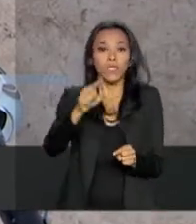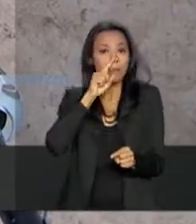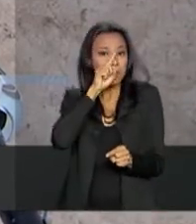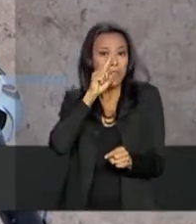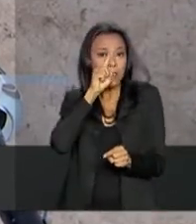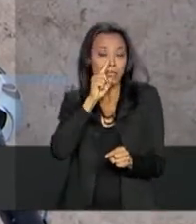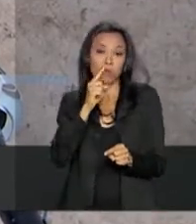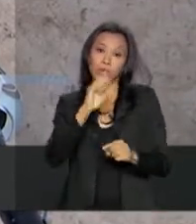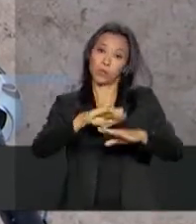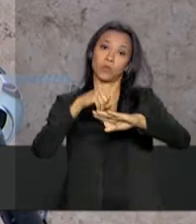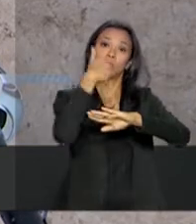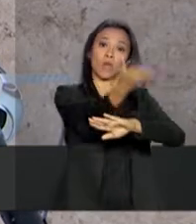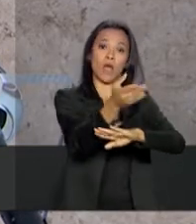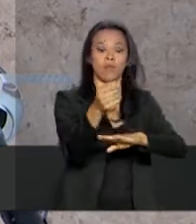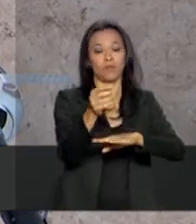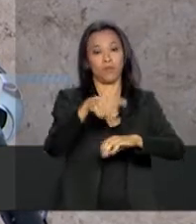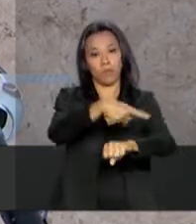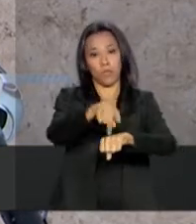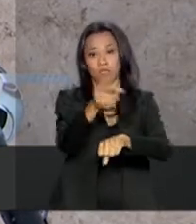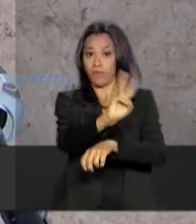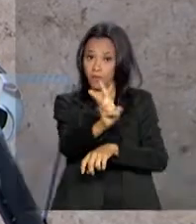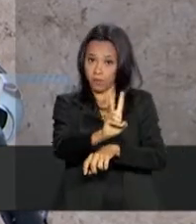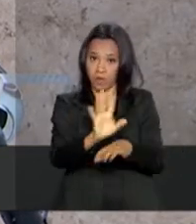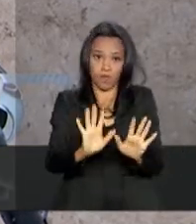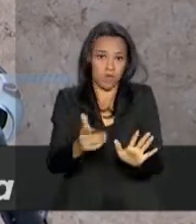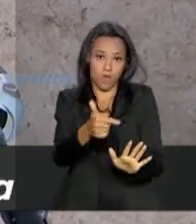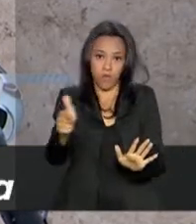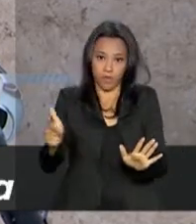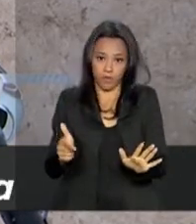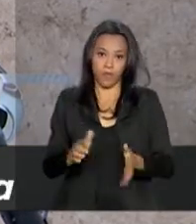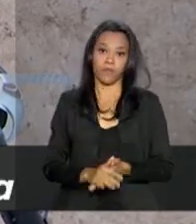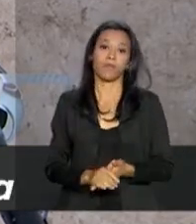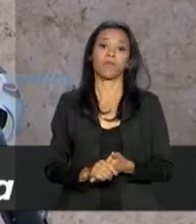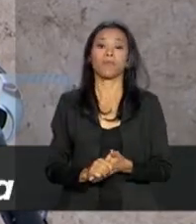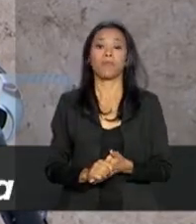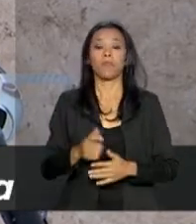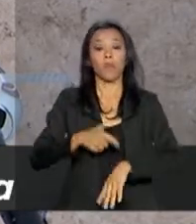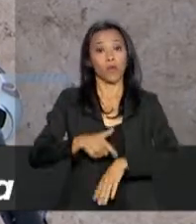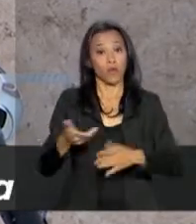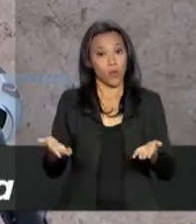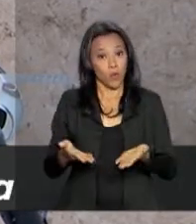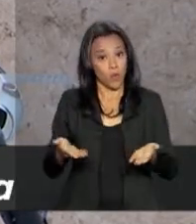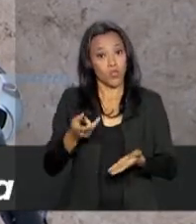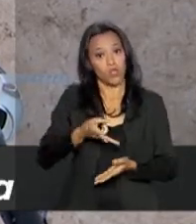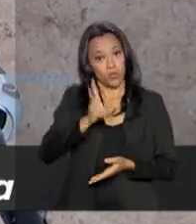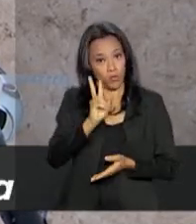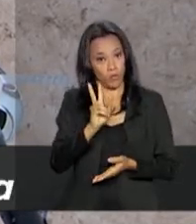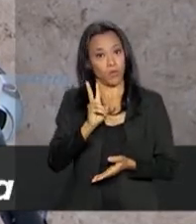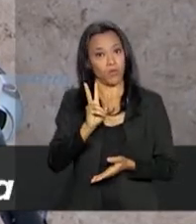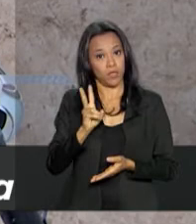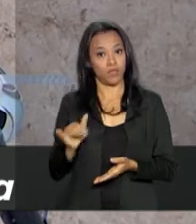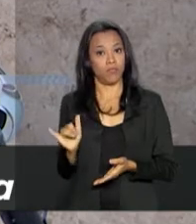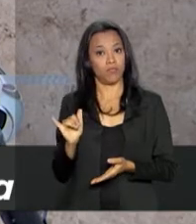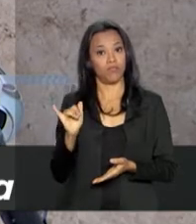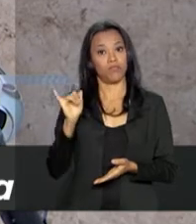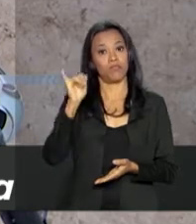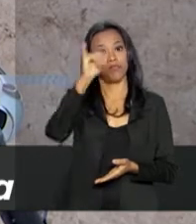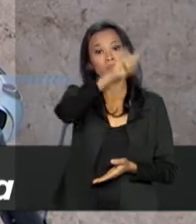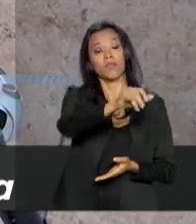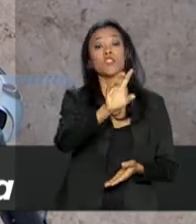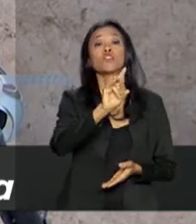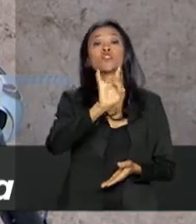lado de lá, nesse momento. Ministro, como o senhor vai? Quando? 14 horas hoje, decola e retorna amanhã.